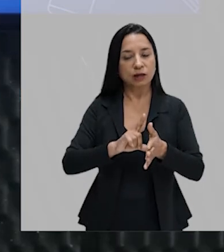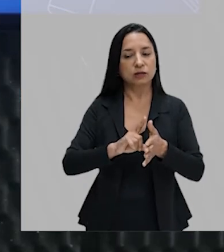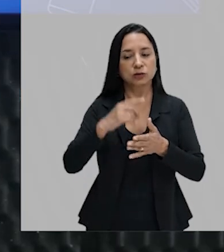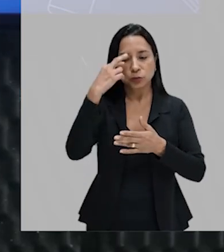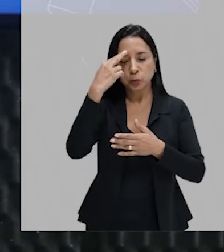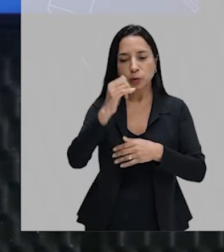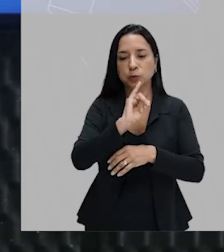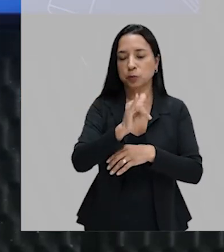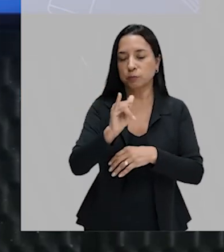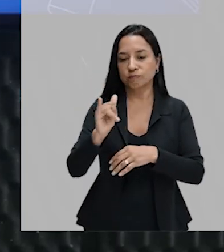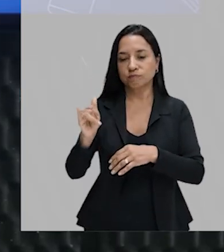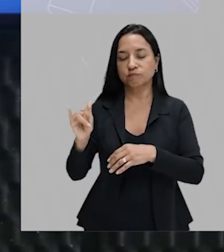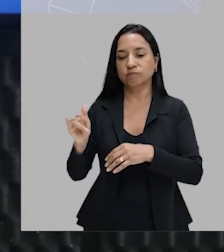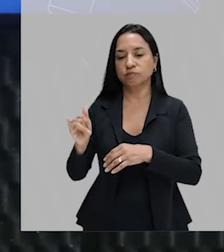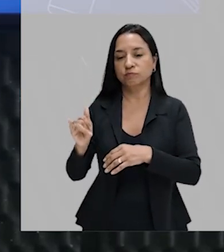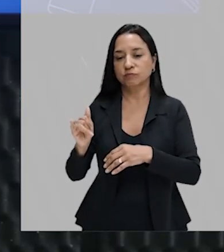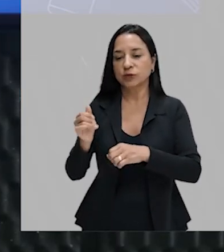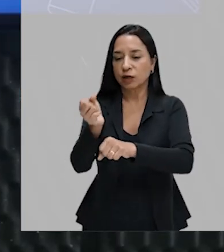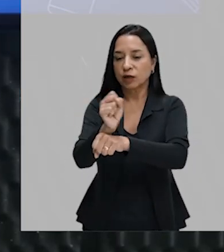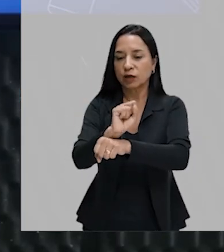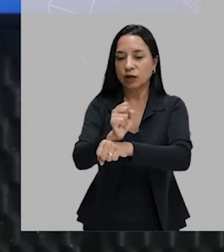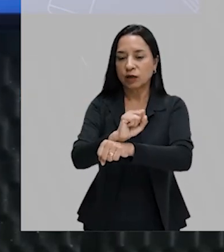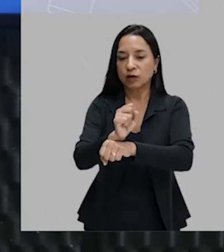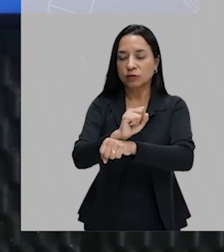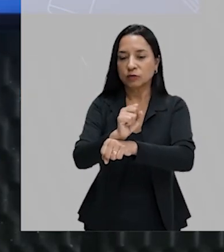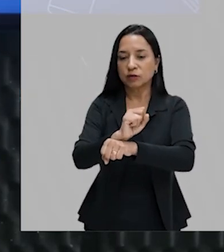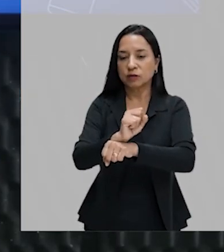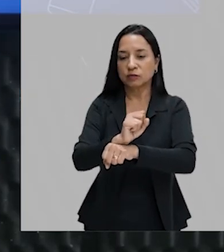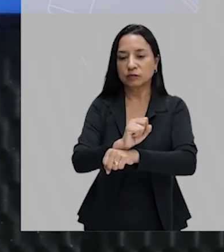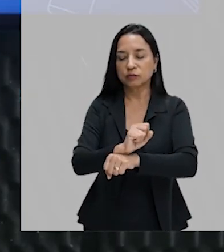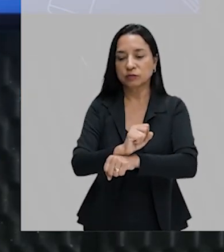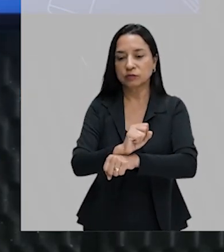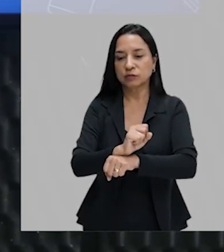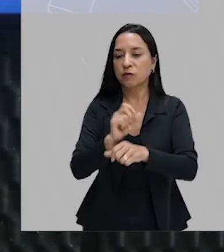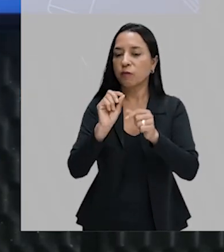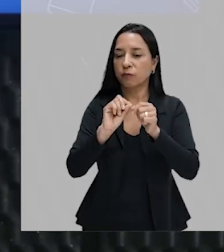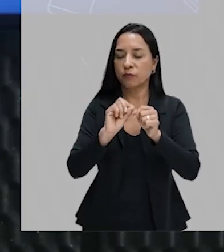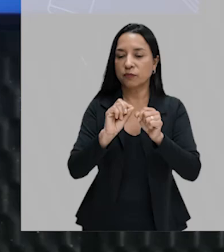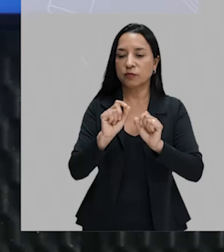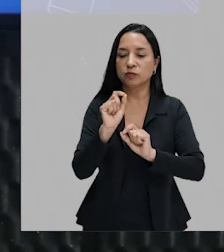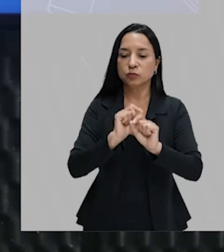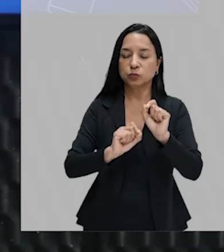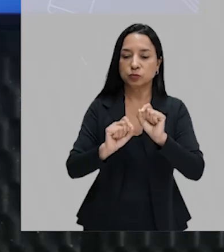um carro feito de